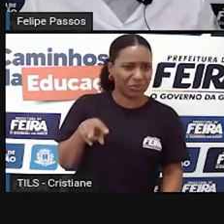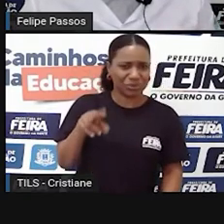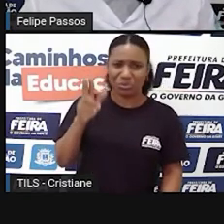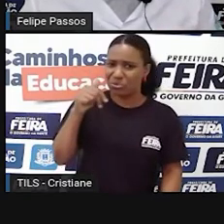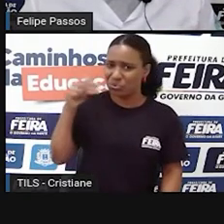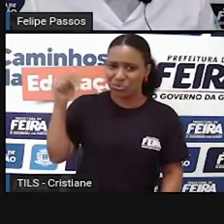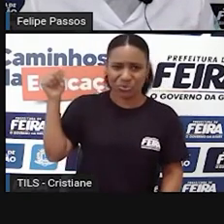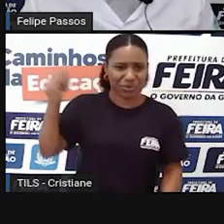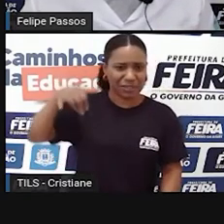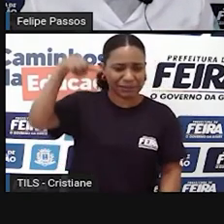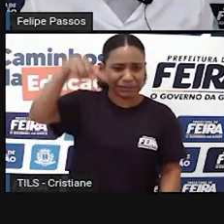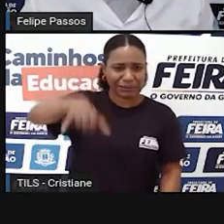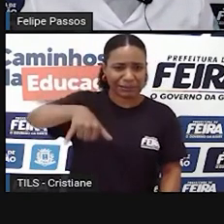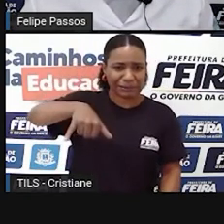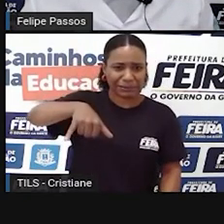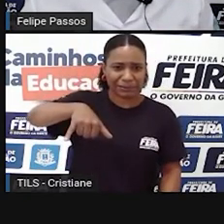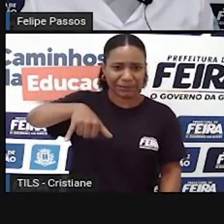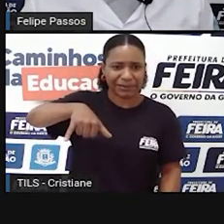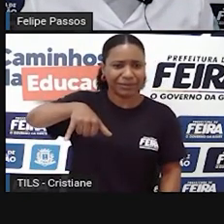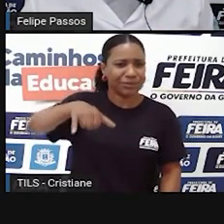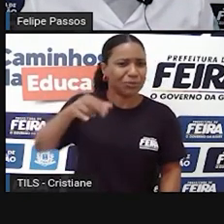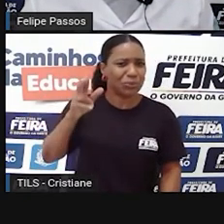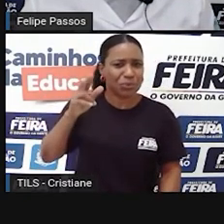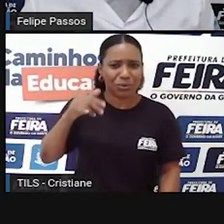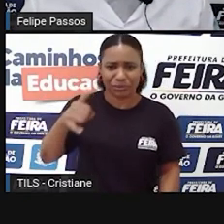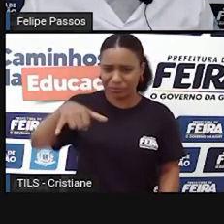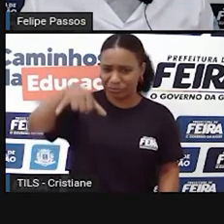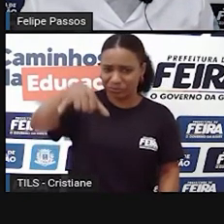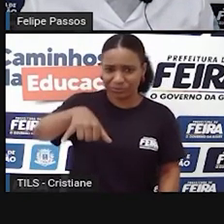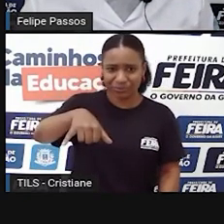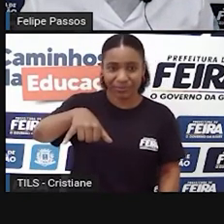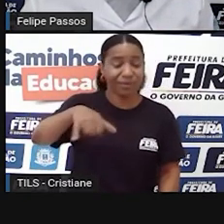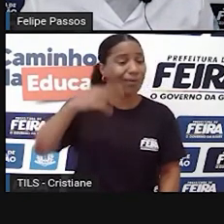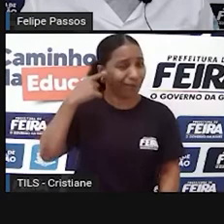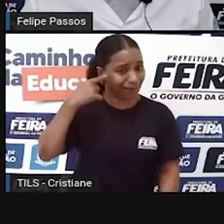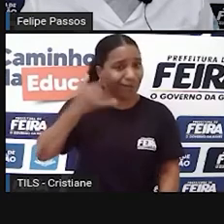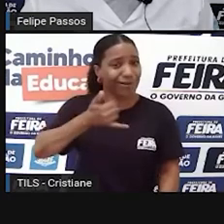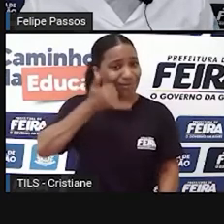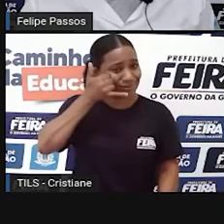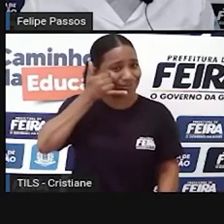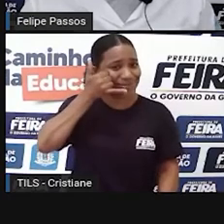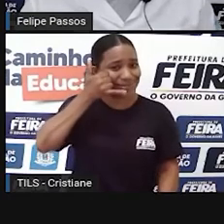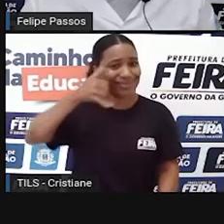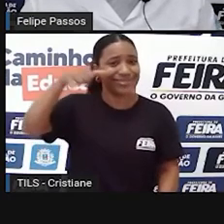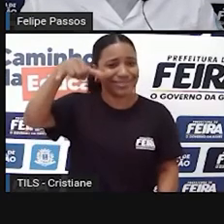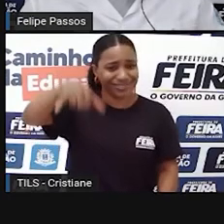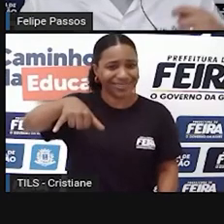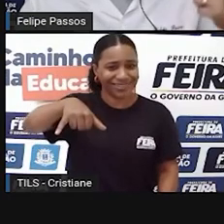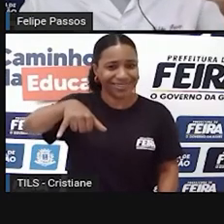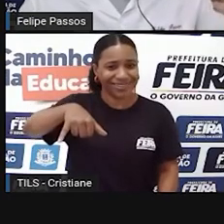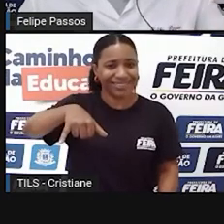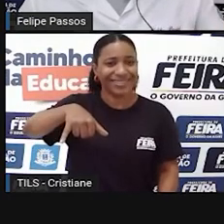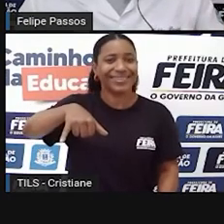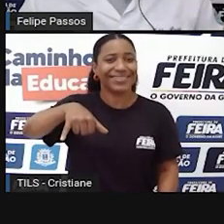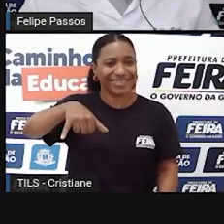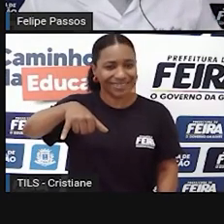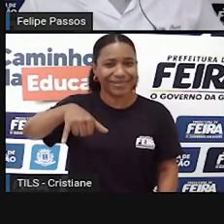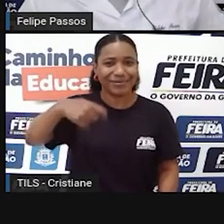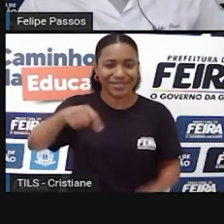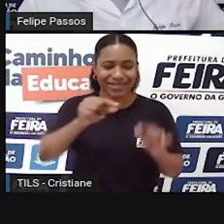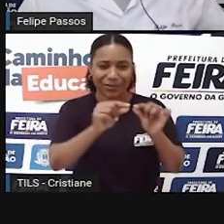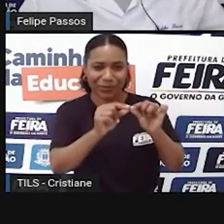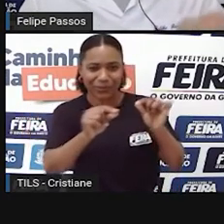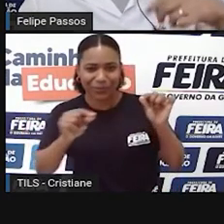visto esse aparelho que está aqui na mão dessa pessoa. Isso aqui era um telefone, né? O telefone, ele precisava estar conectado a um